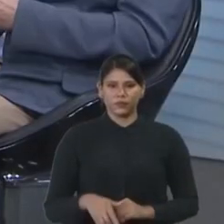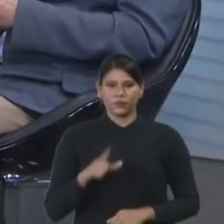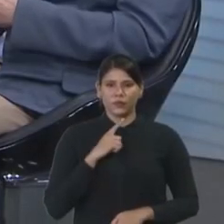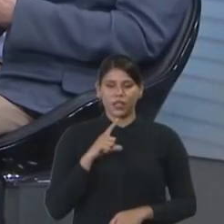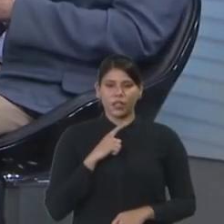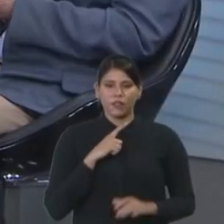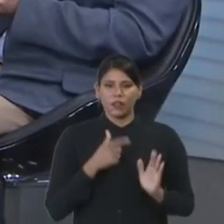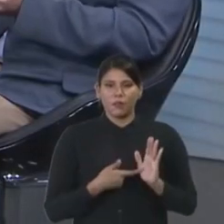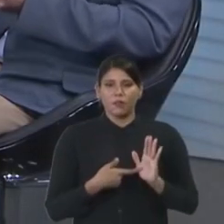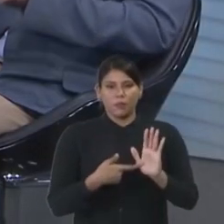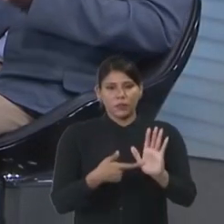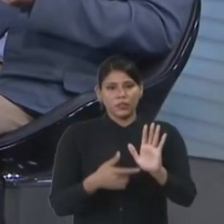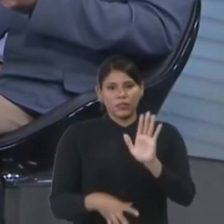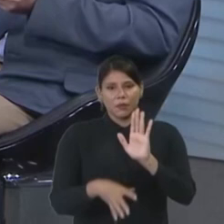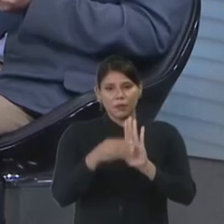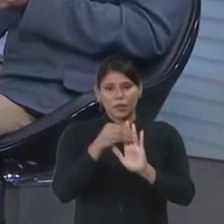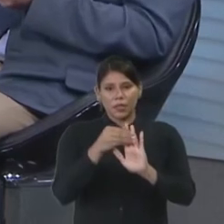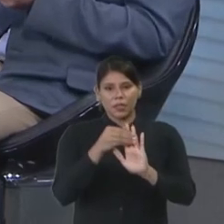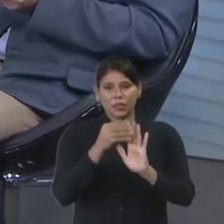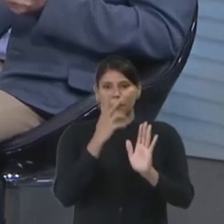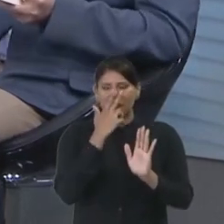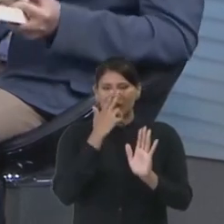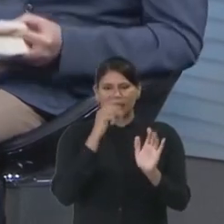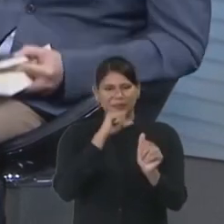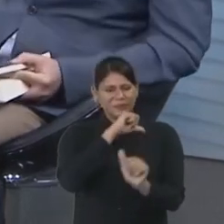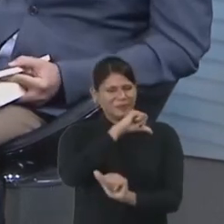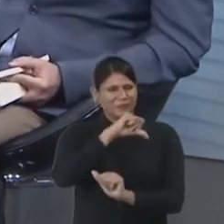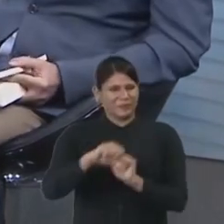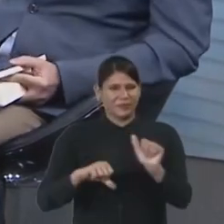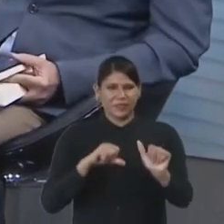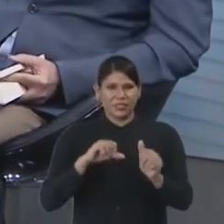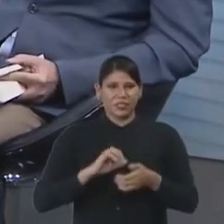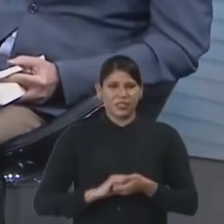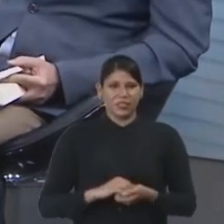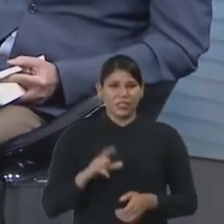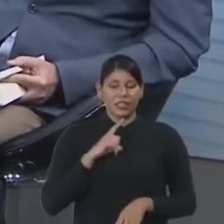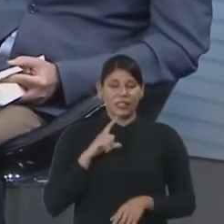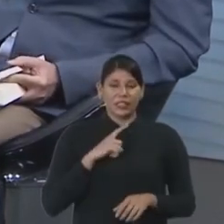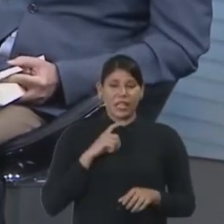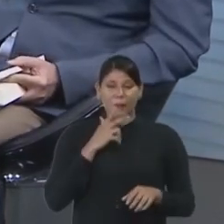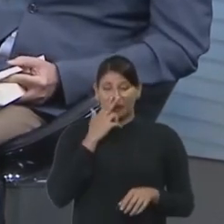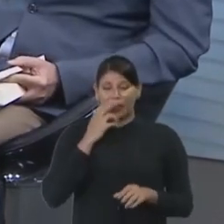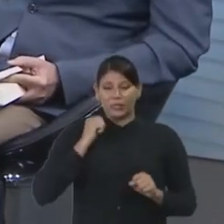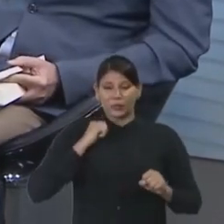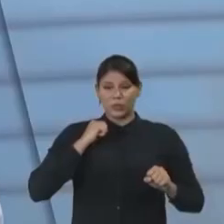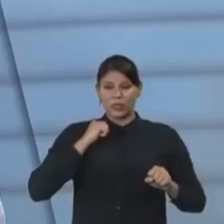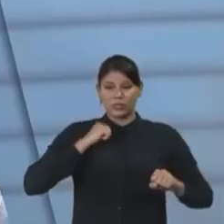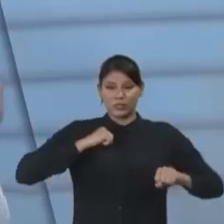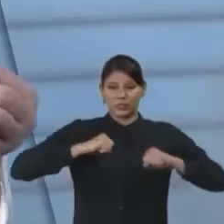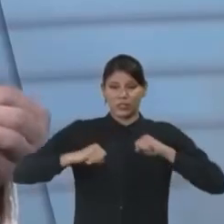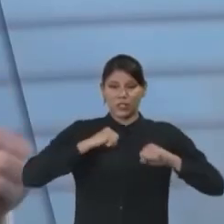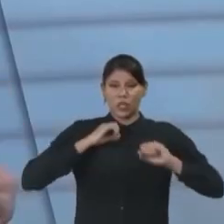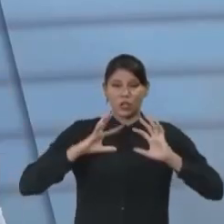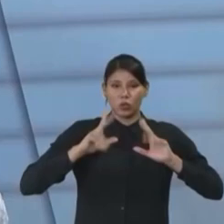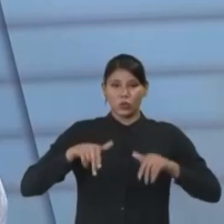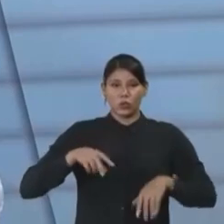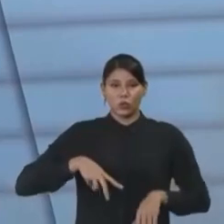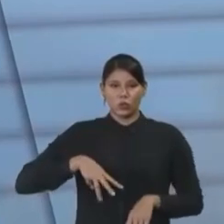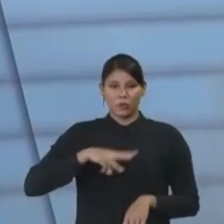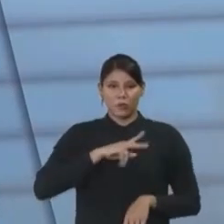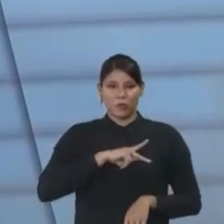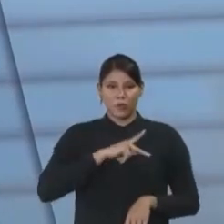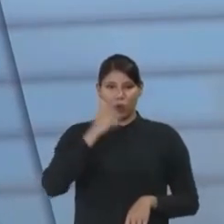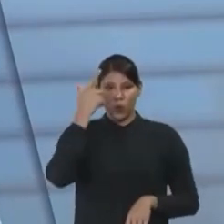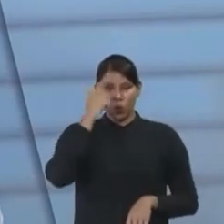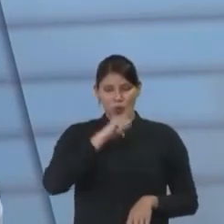apresentando uma emenda que, de certa forma, deturpa o processo, né? Nós temos uma disputa. Muitas vezes, tudo que o Ministério Público consegue